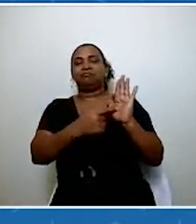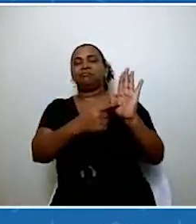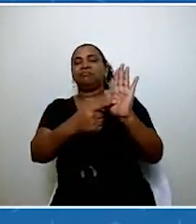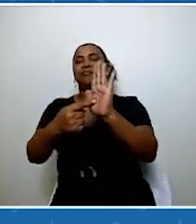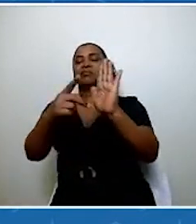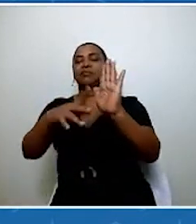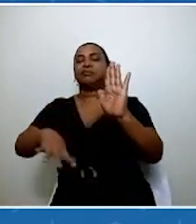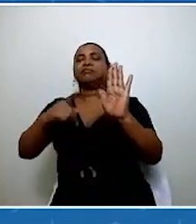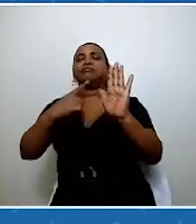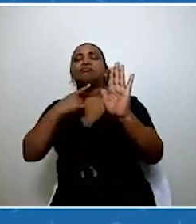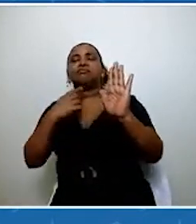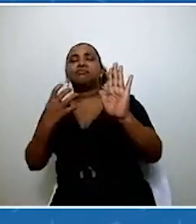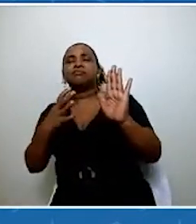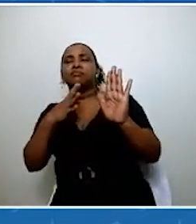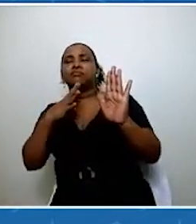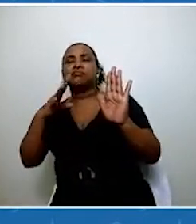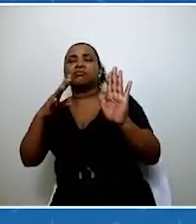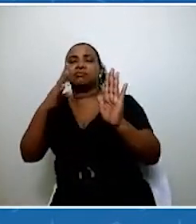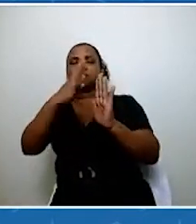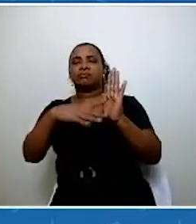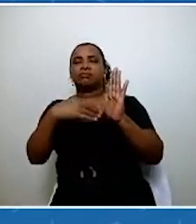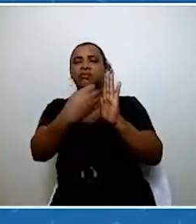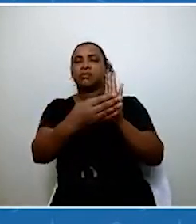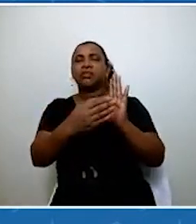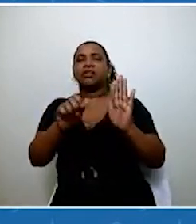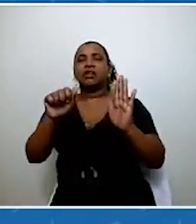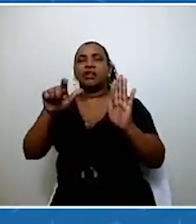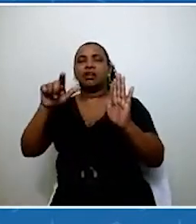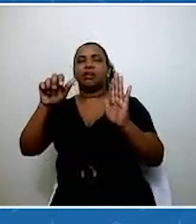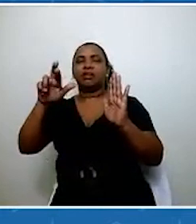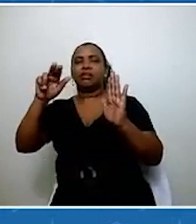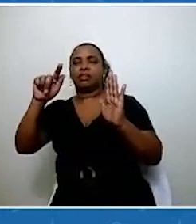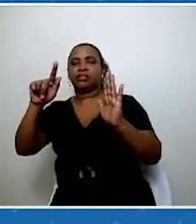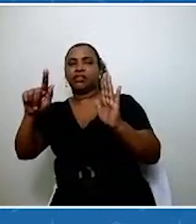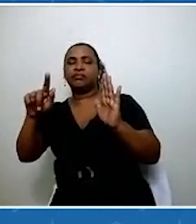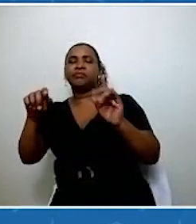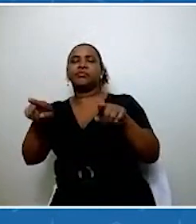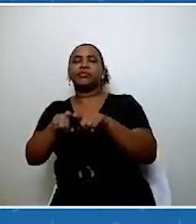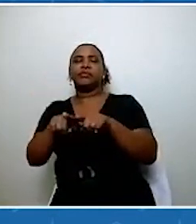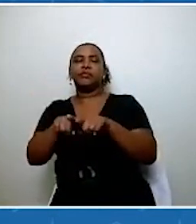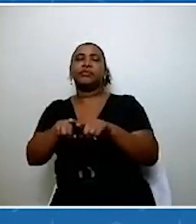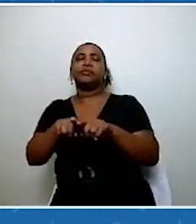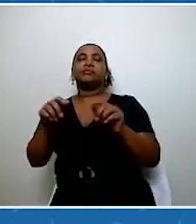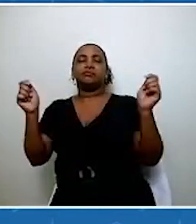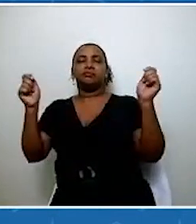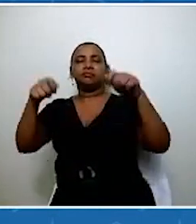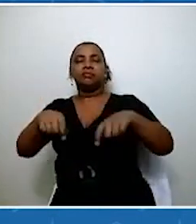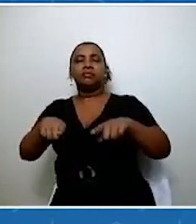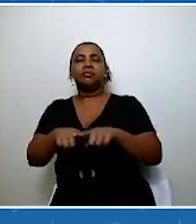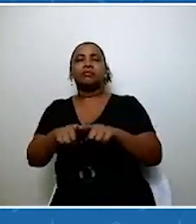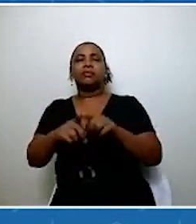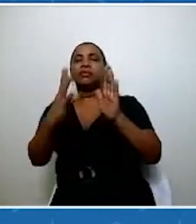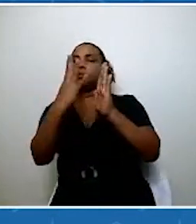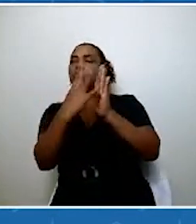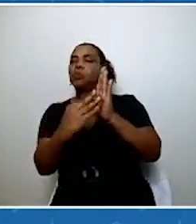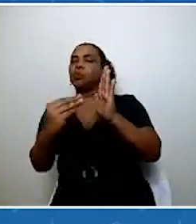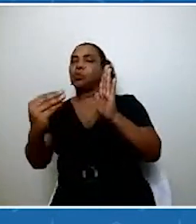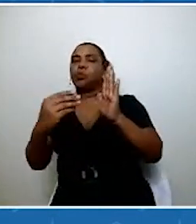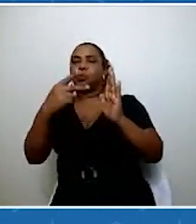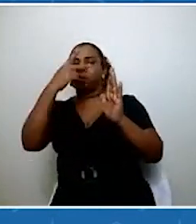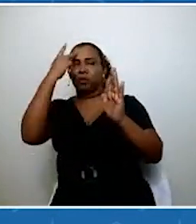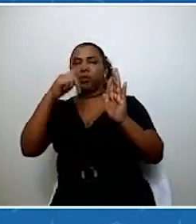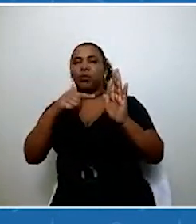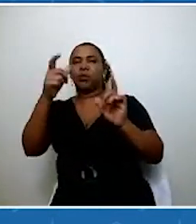LERJ, conhecer um pouquinho mais dessas ações, mas também que possam também inspirar outros que estão chegando, né. No ano